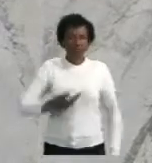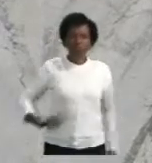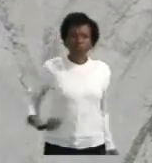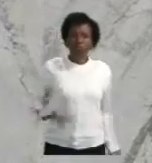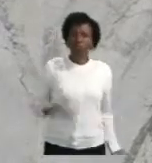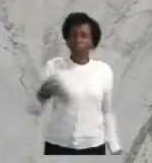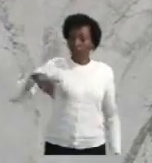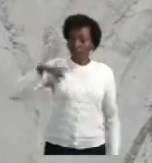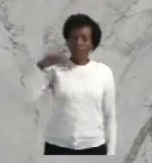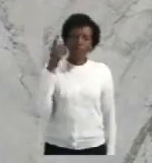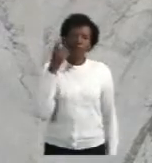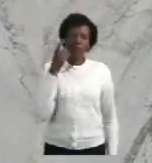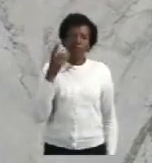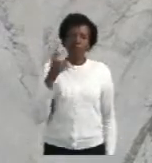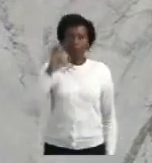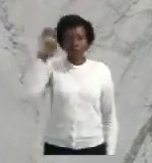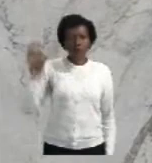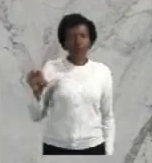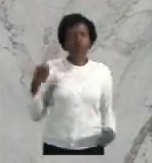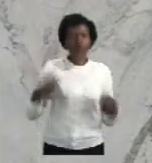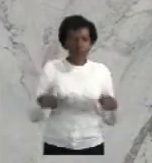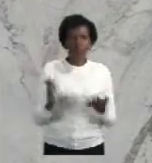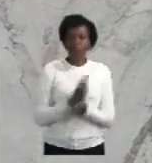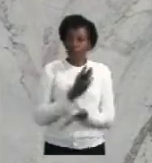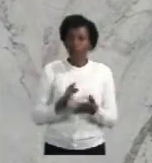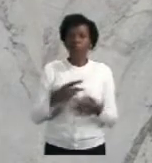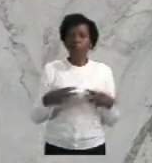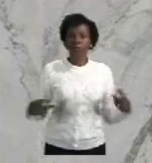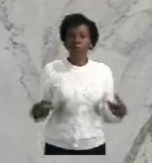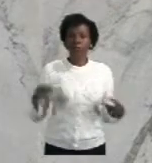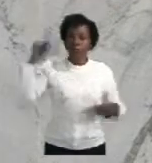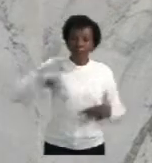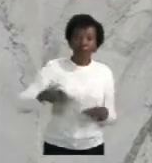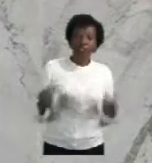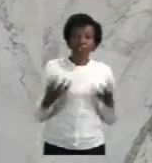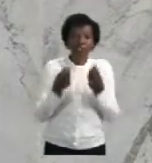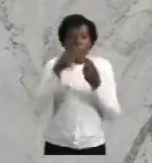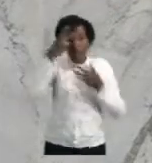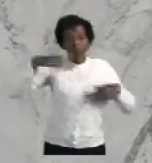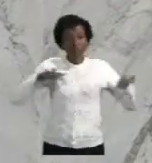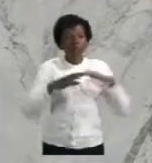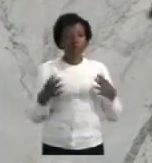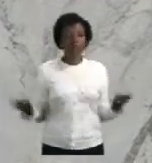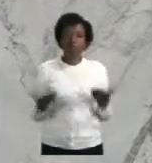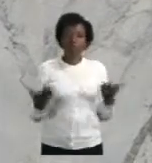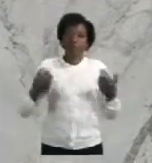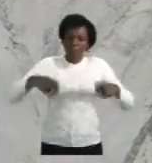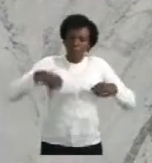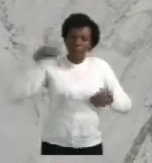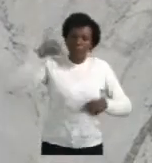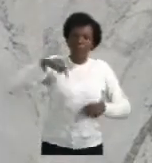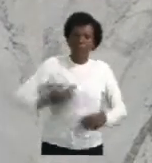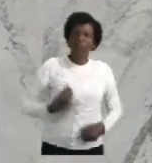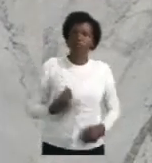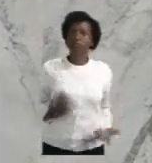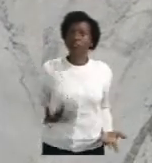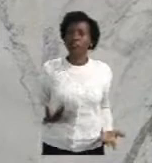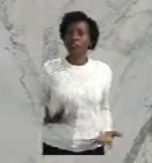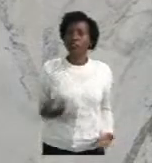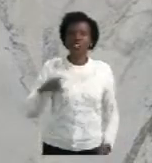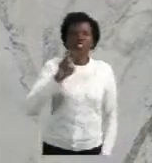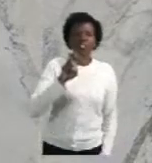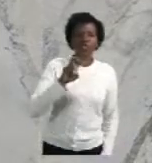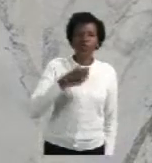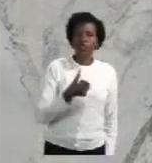deputados estaduais, temos que fazer alguma coisa assim. Essa casa era para estar cheia hoje. Nós estamos em cinco, seis deputados, sete